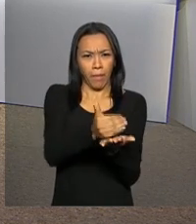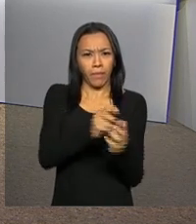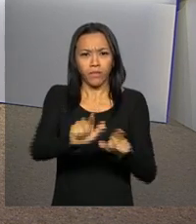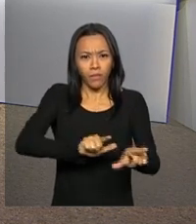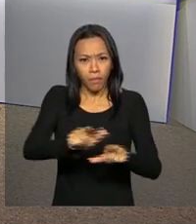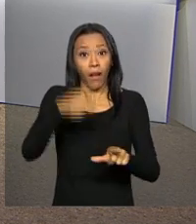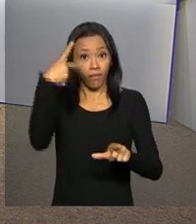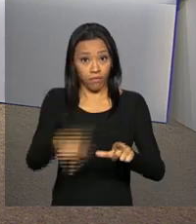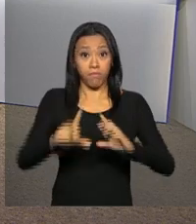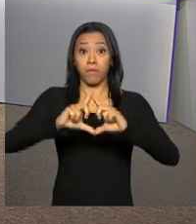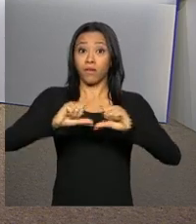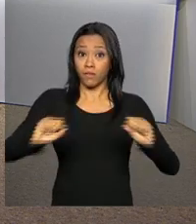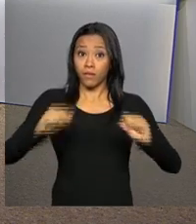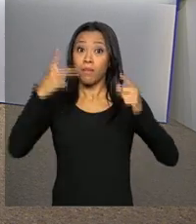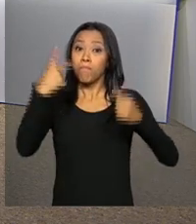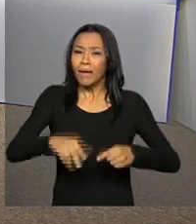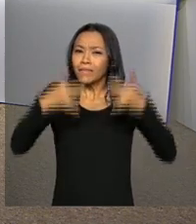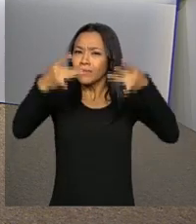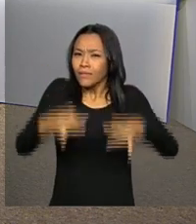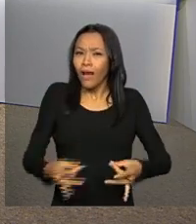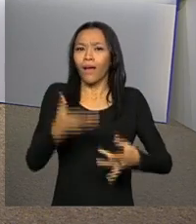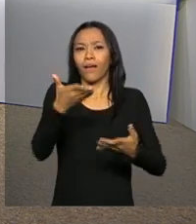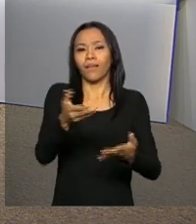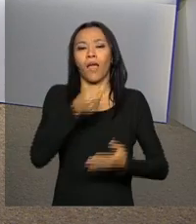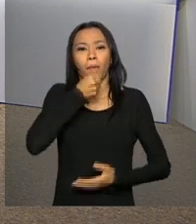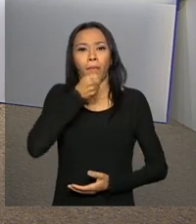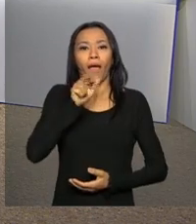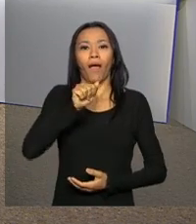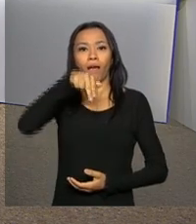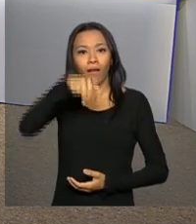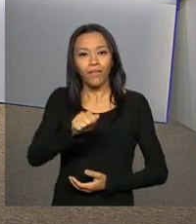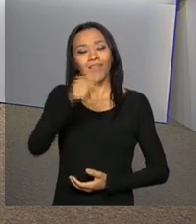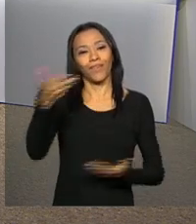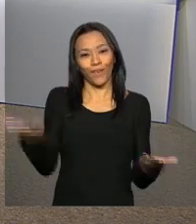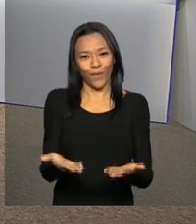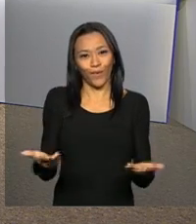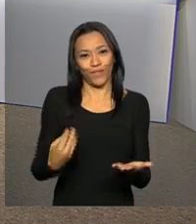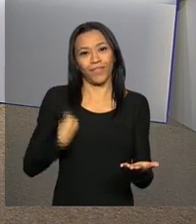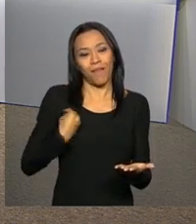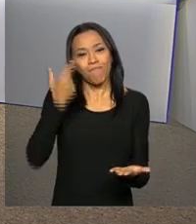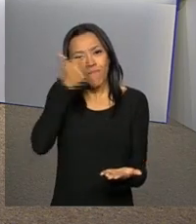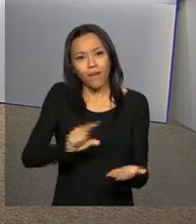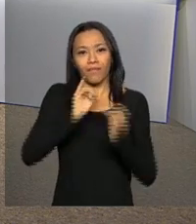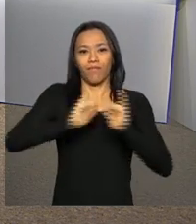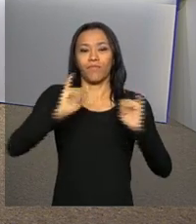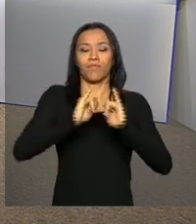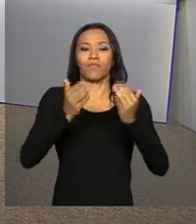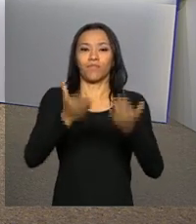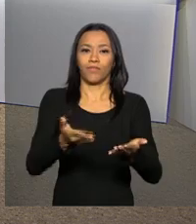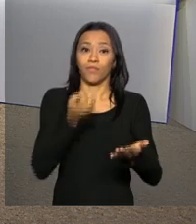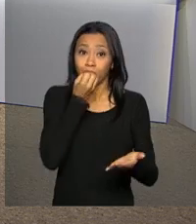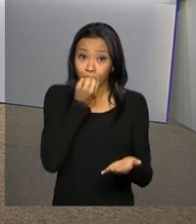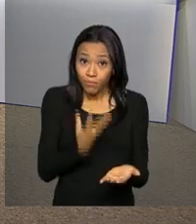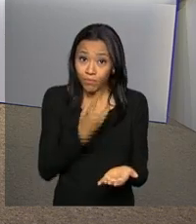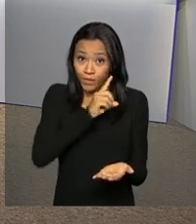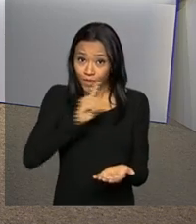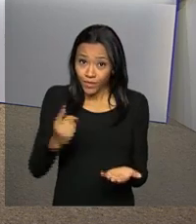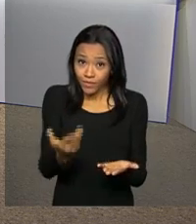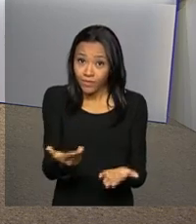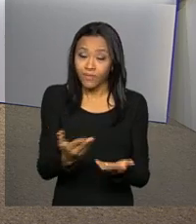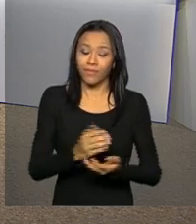Brasília. Quem tem mais detalhes é a repórter Ana Gabriela Salles, que está no Palácio do Planalto e tem as informações. Ana, bom dia.